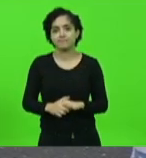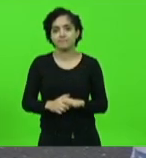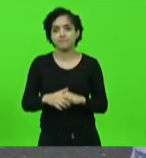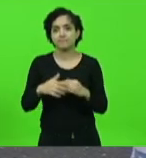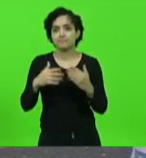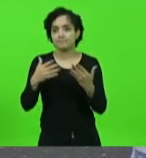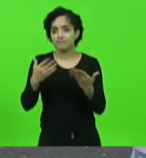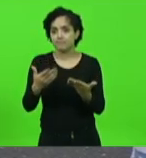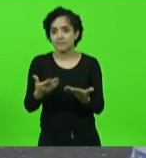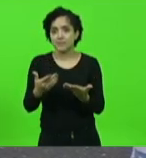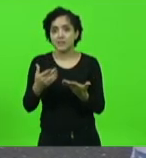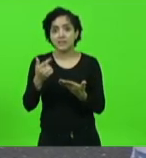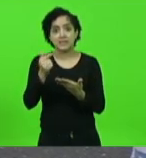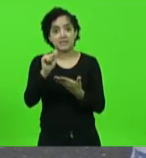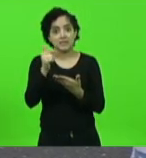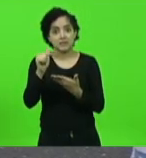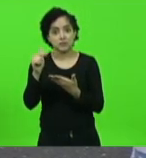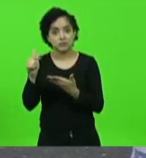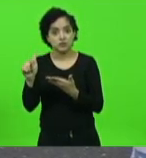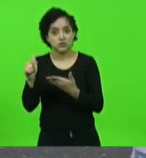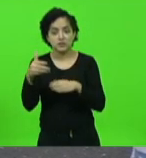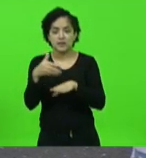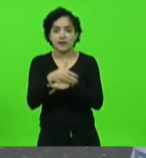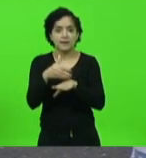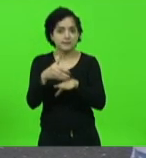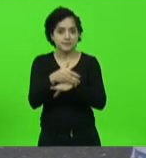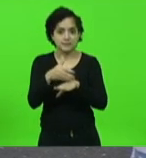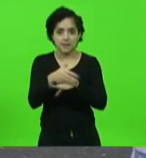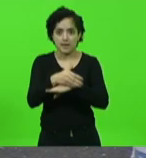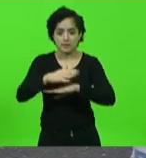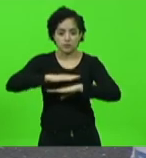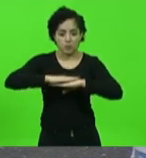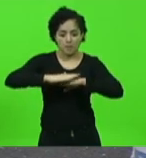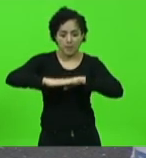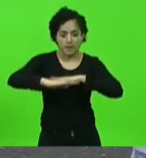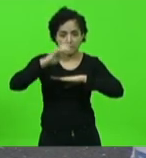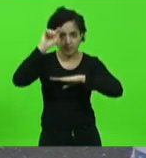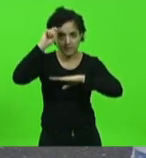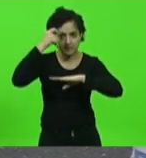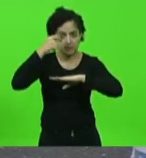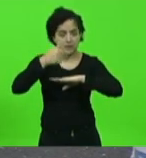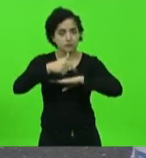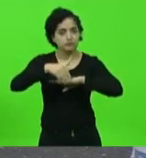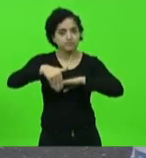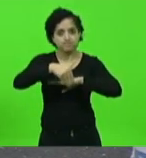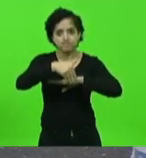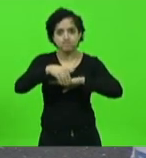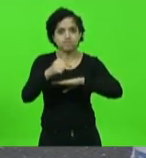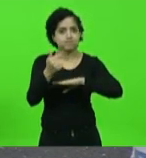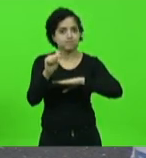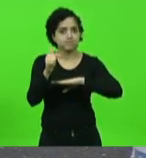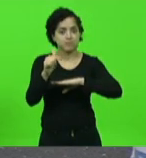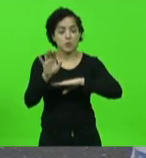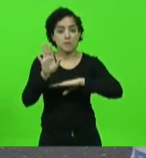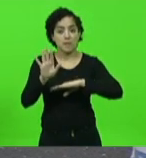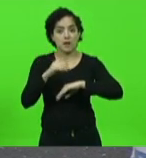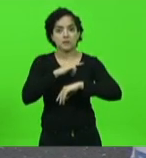possuíam sequer um acesso e pavimentado e o governador Luiz Henrique